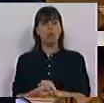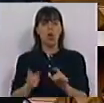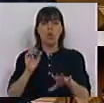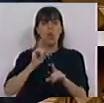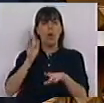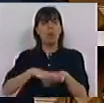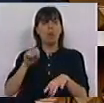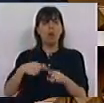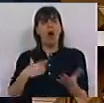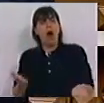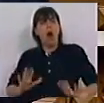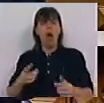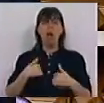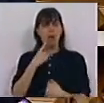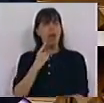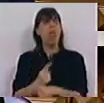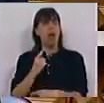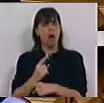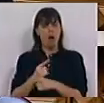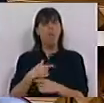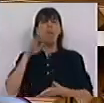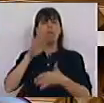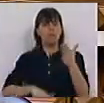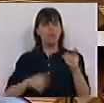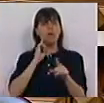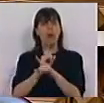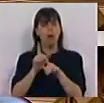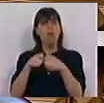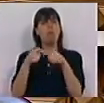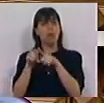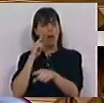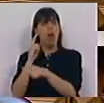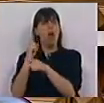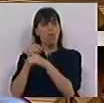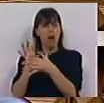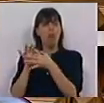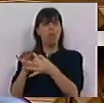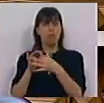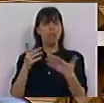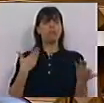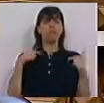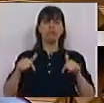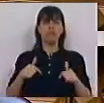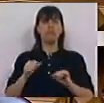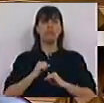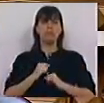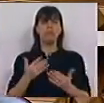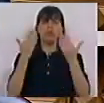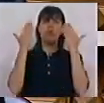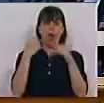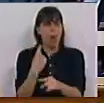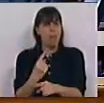não é por esse facto que nós deixamos de ser camaradas desse partido e de enderecemos aqui as nossas